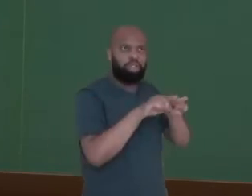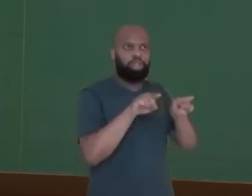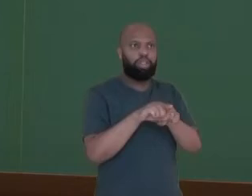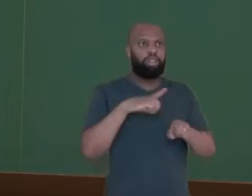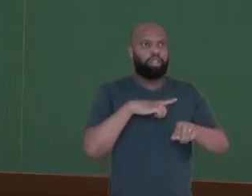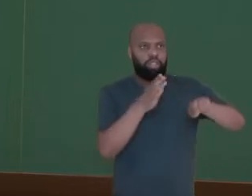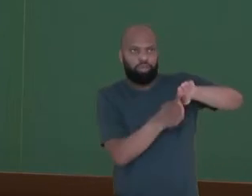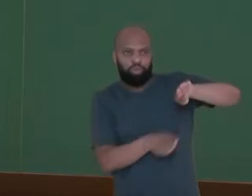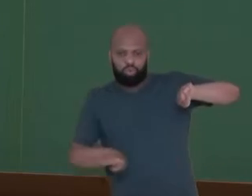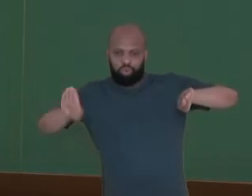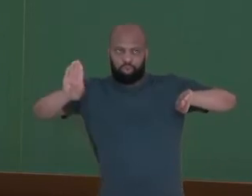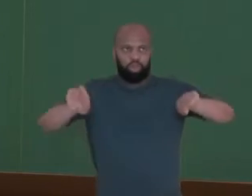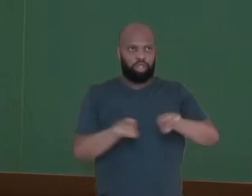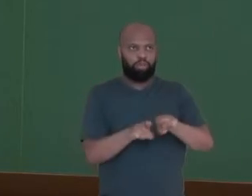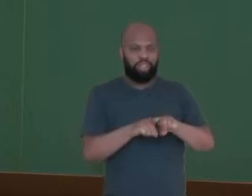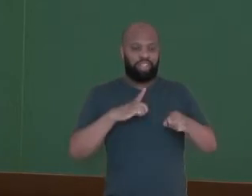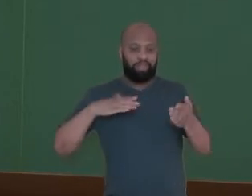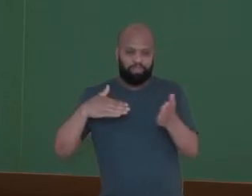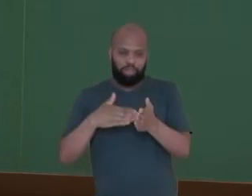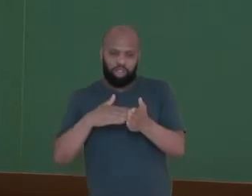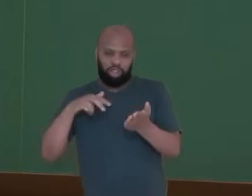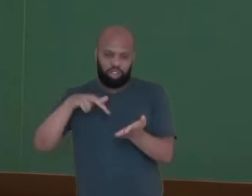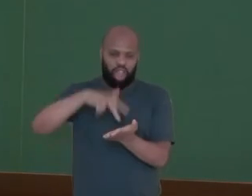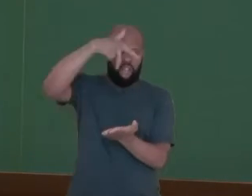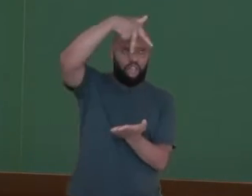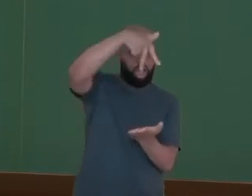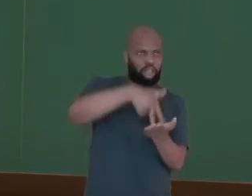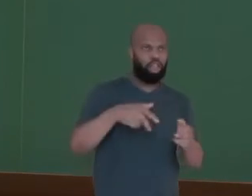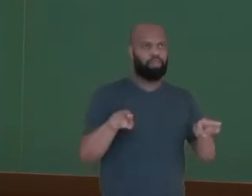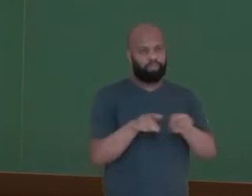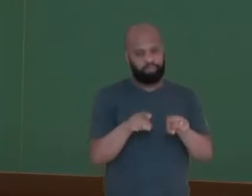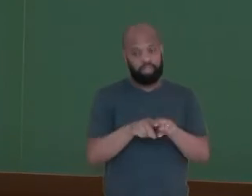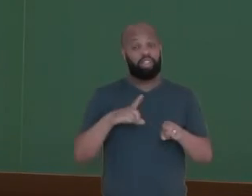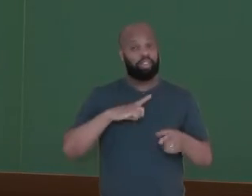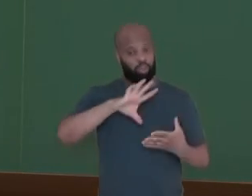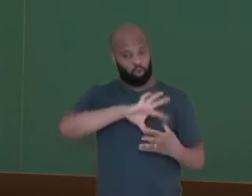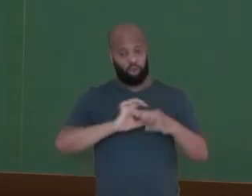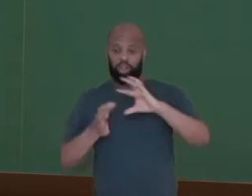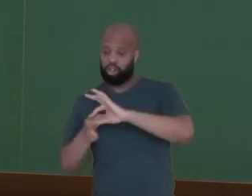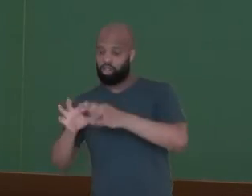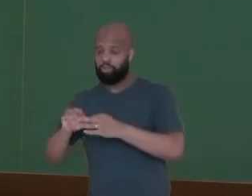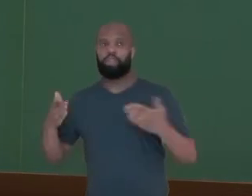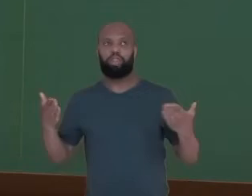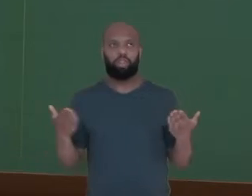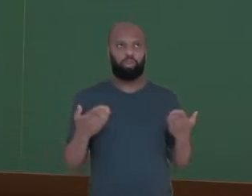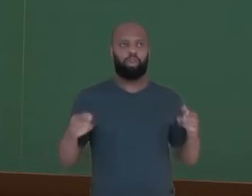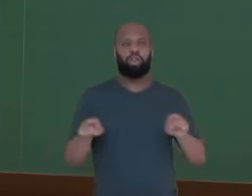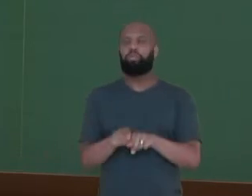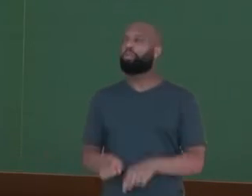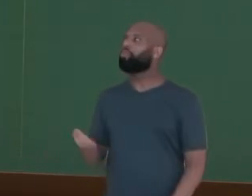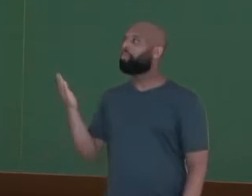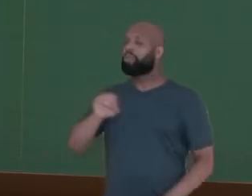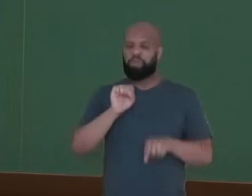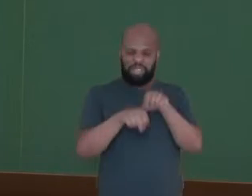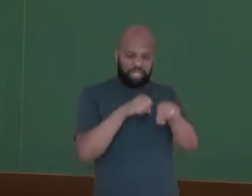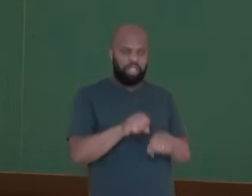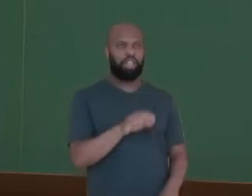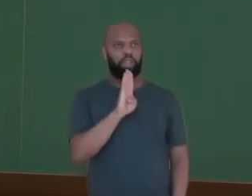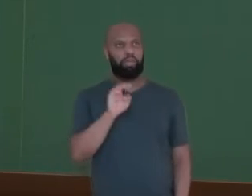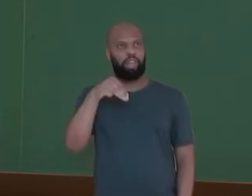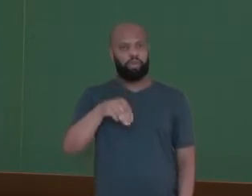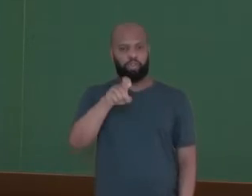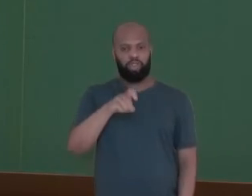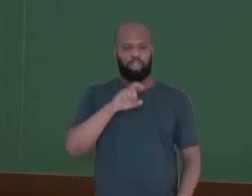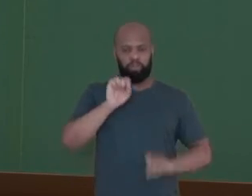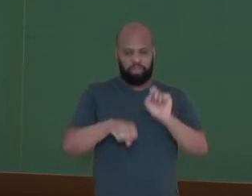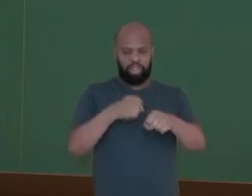são modalidades que estiveram presentes agora nas Olimpíadas. E o BMX, que é aquela bicicleta mais leve,